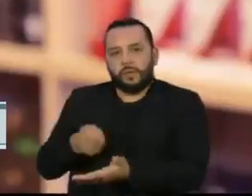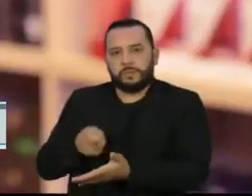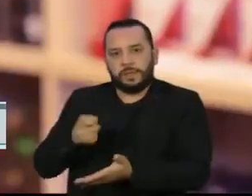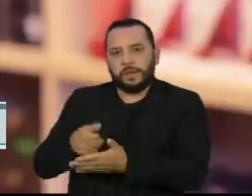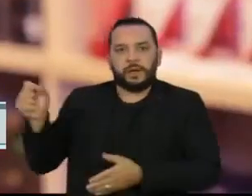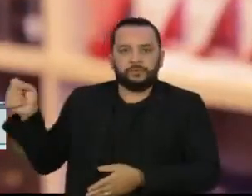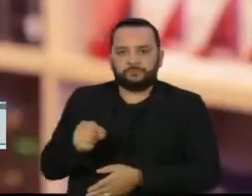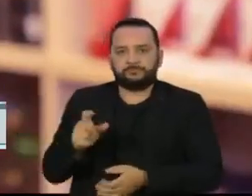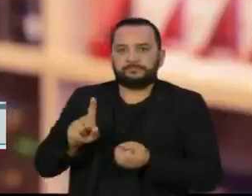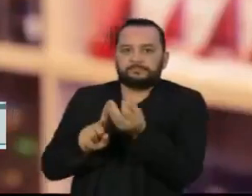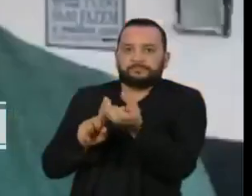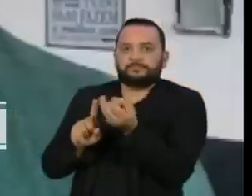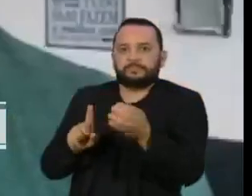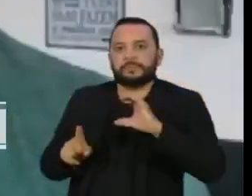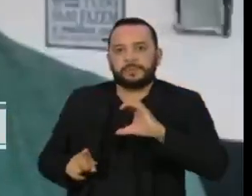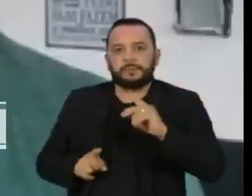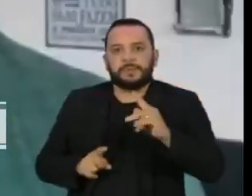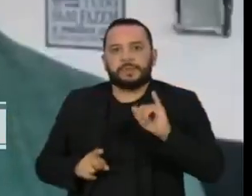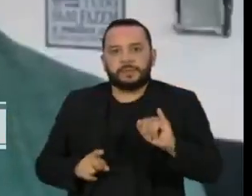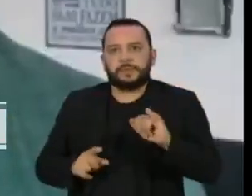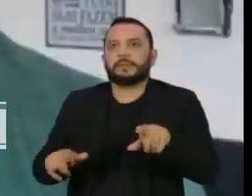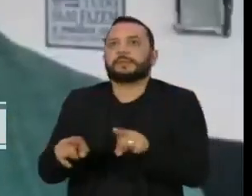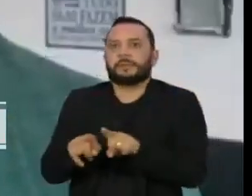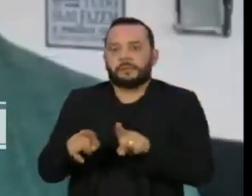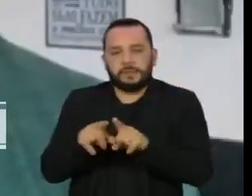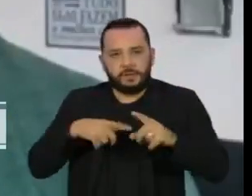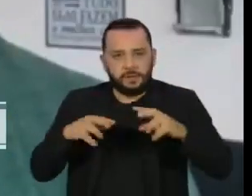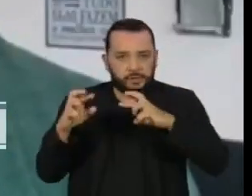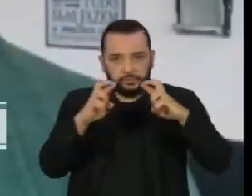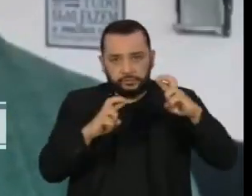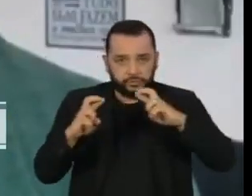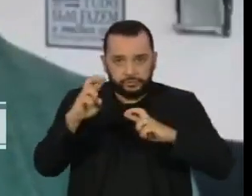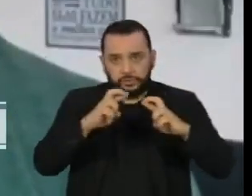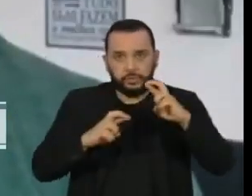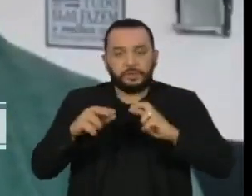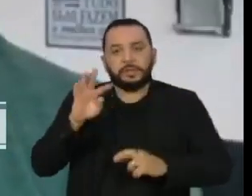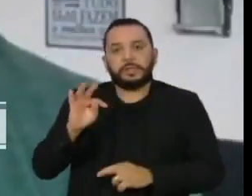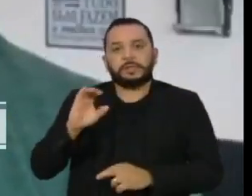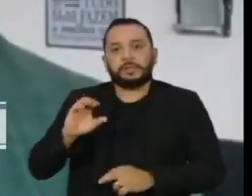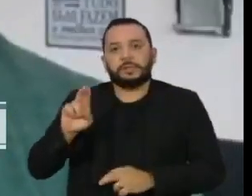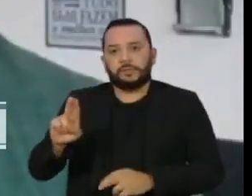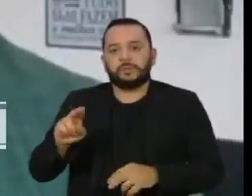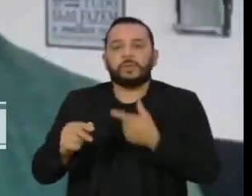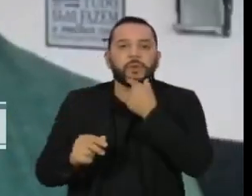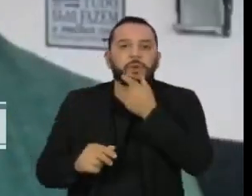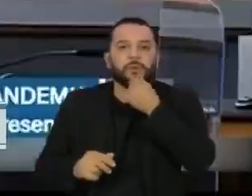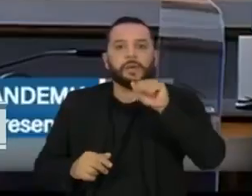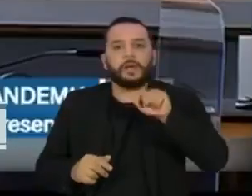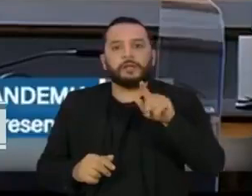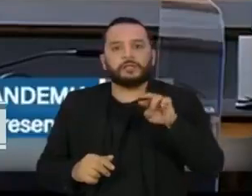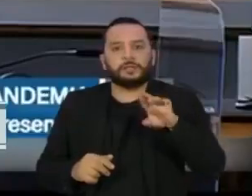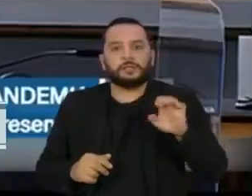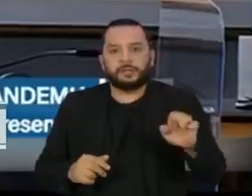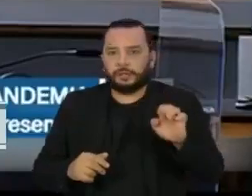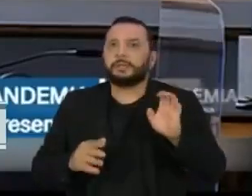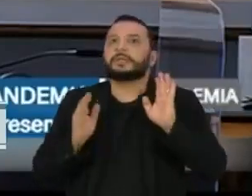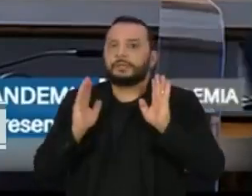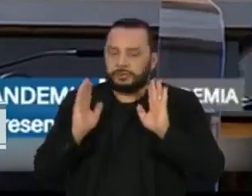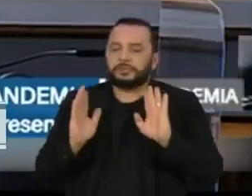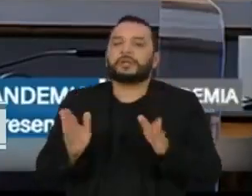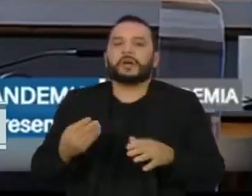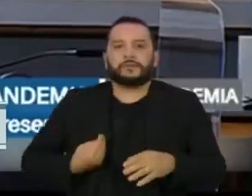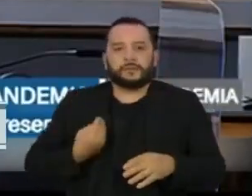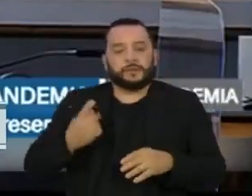para o depoimento à CPI. O auditor do Tribunal de Contas da União, Alexandre Figueiredo, já estava no